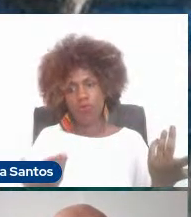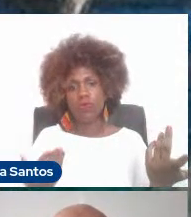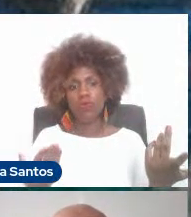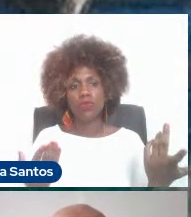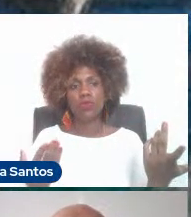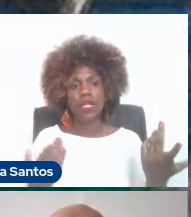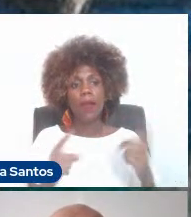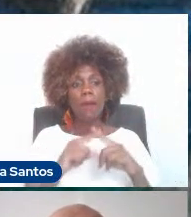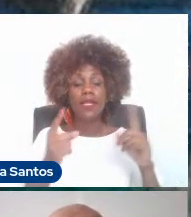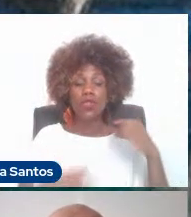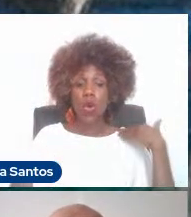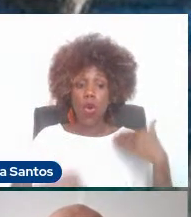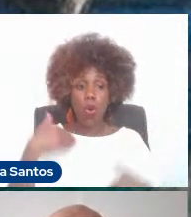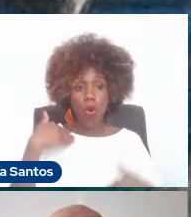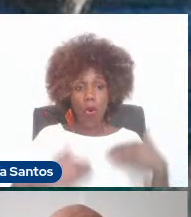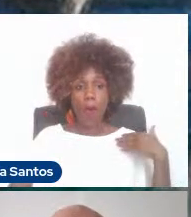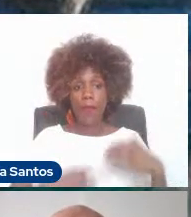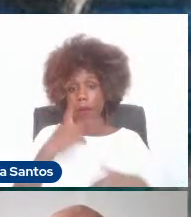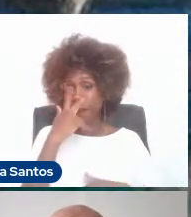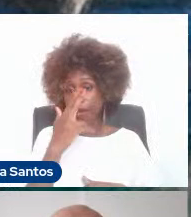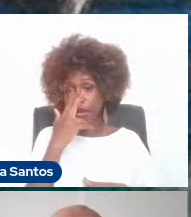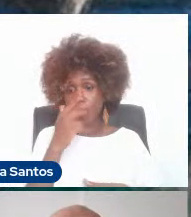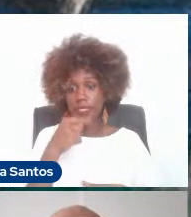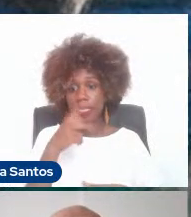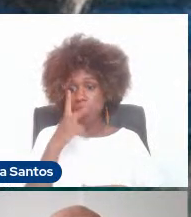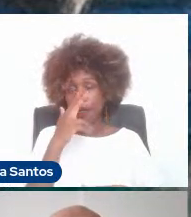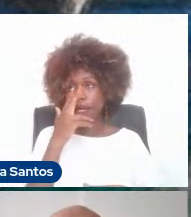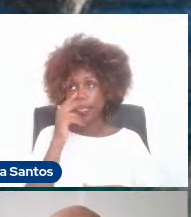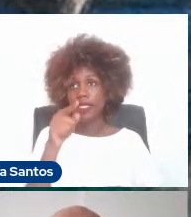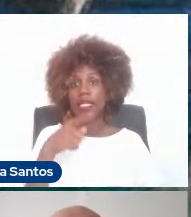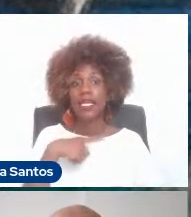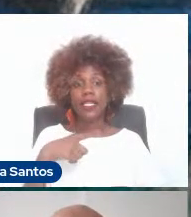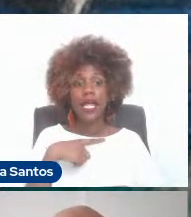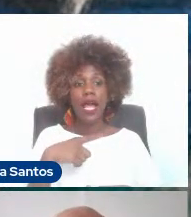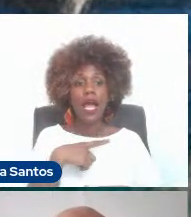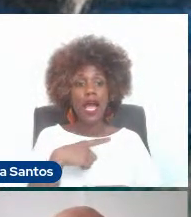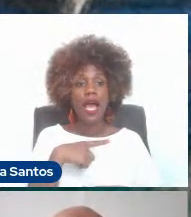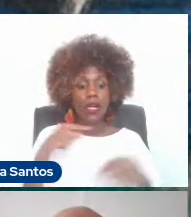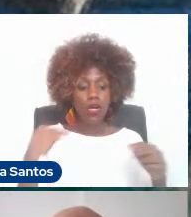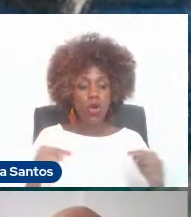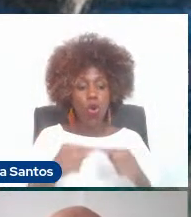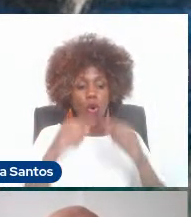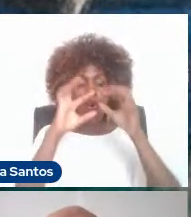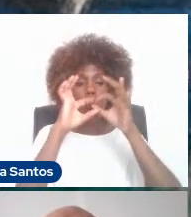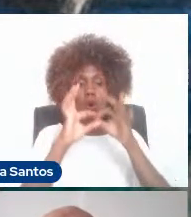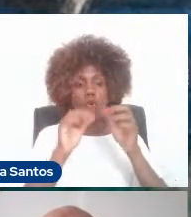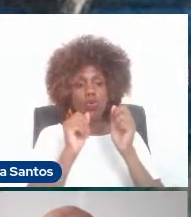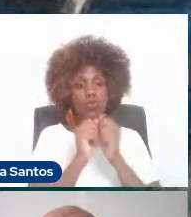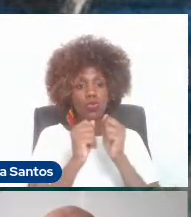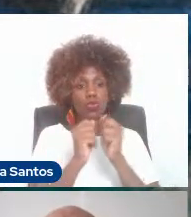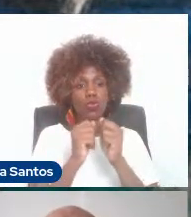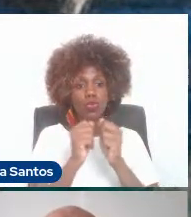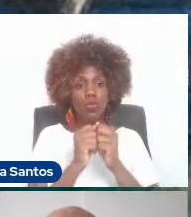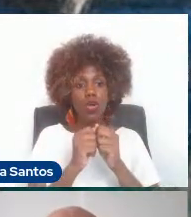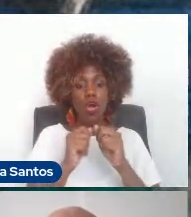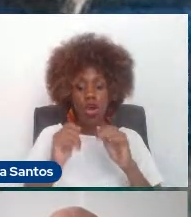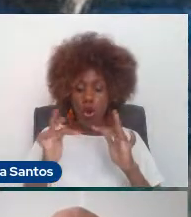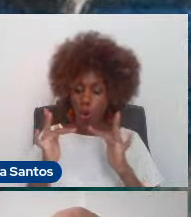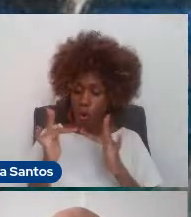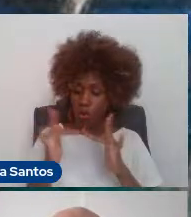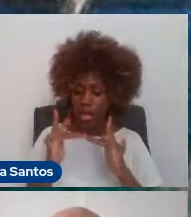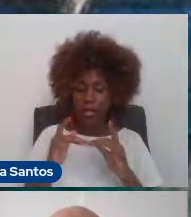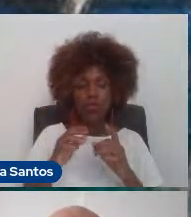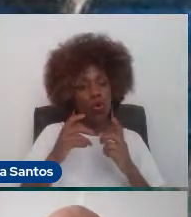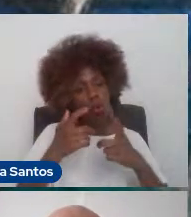Mas o corpo só aparece quando ele está servindo ao instrumento. O músico só considera as partes do corpo que entram em contato com o instrumento.